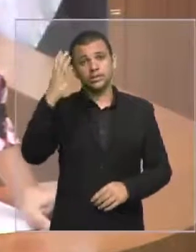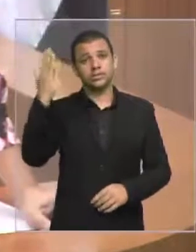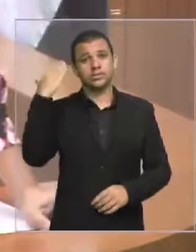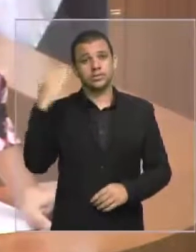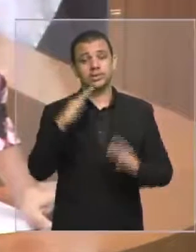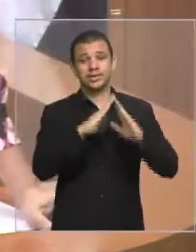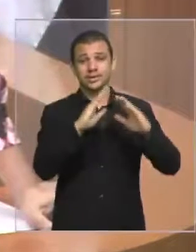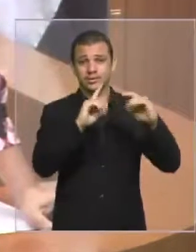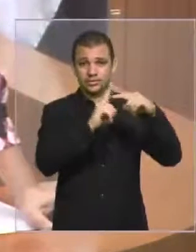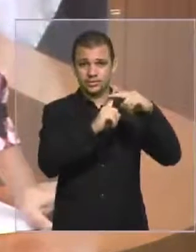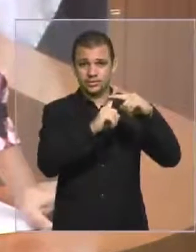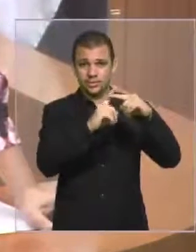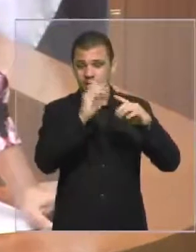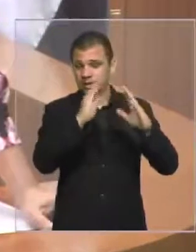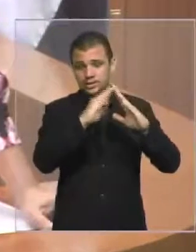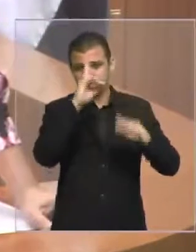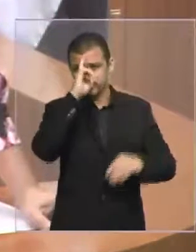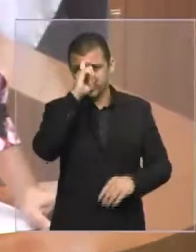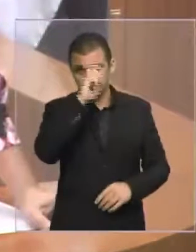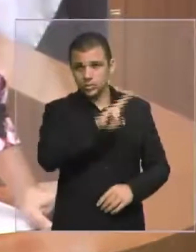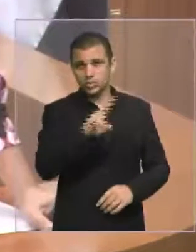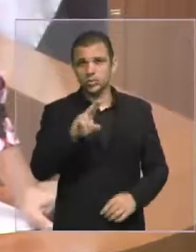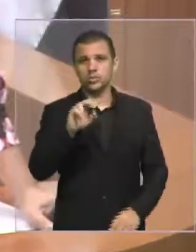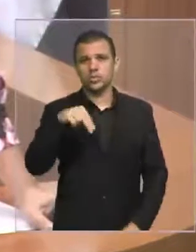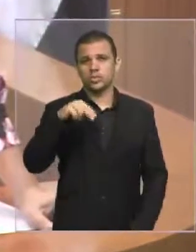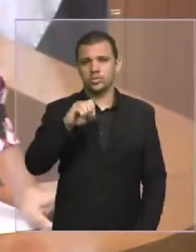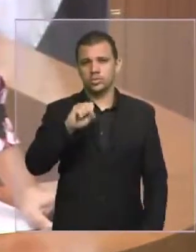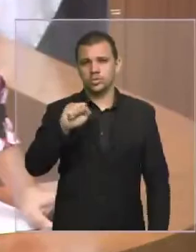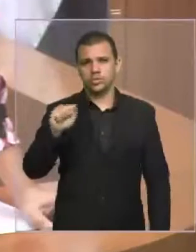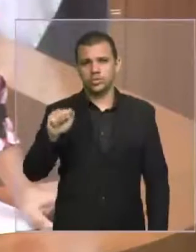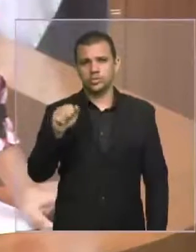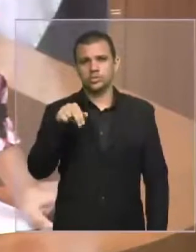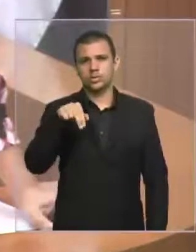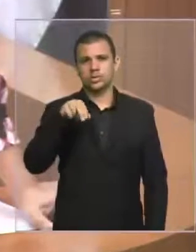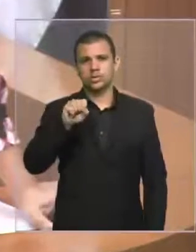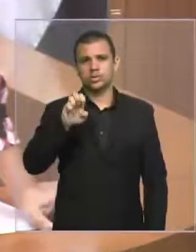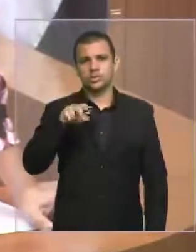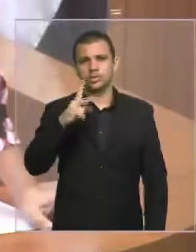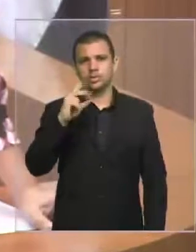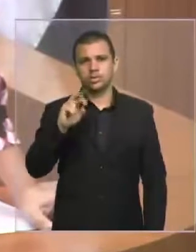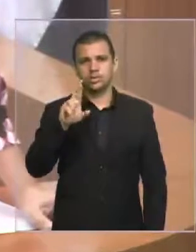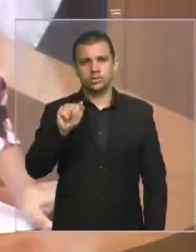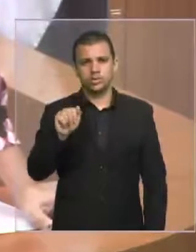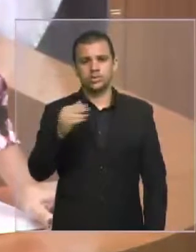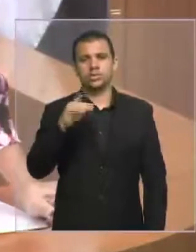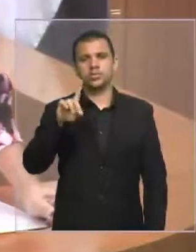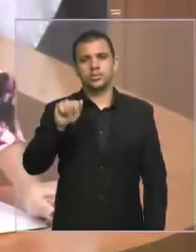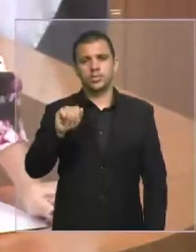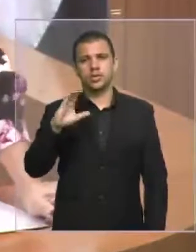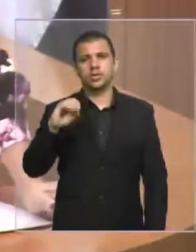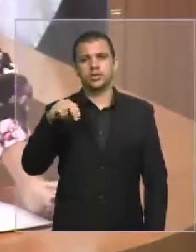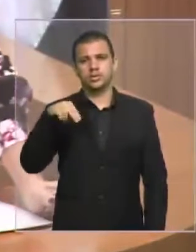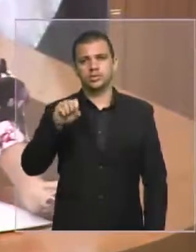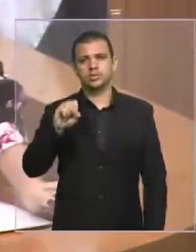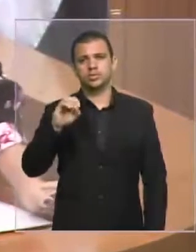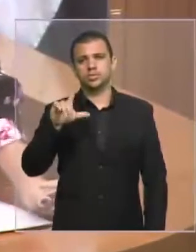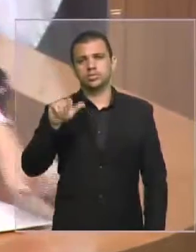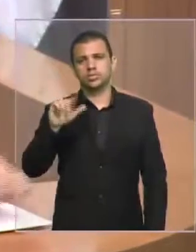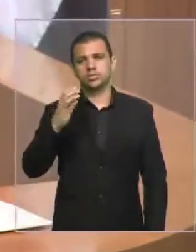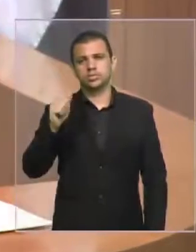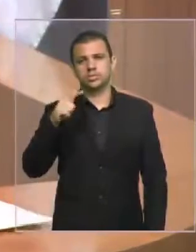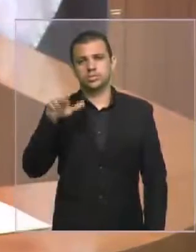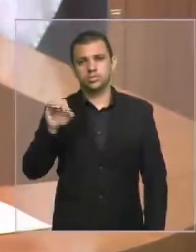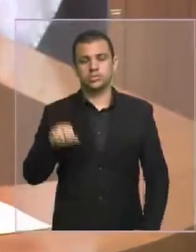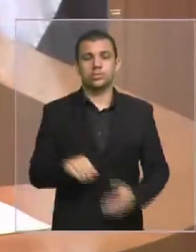Consolação. As famílias colinenses não toleram mais essa violência que se